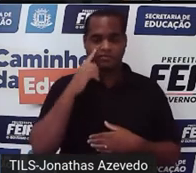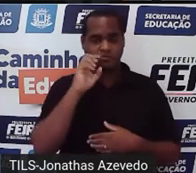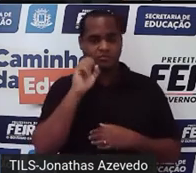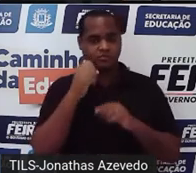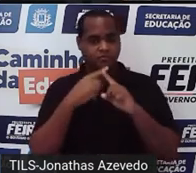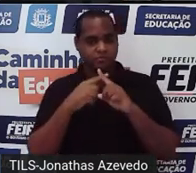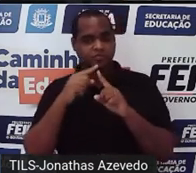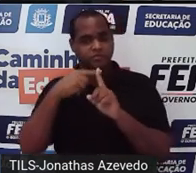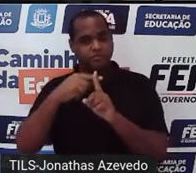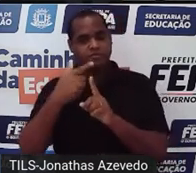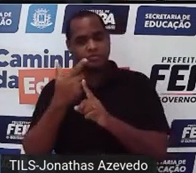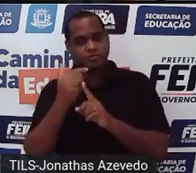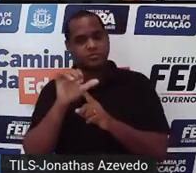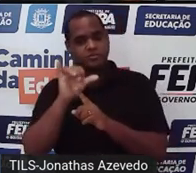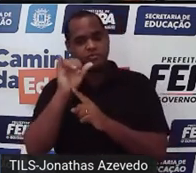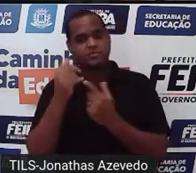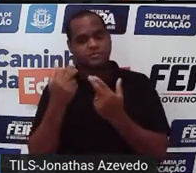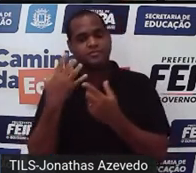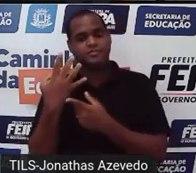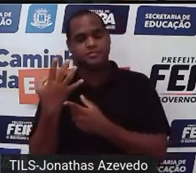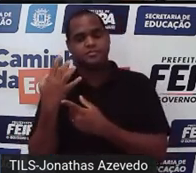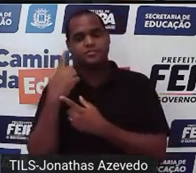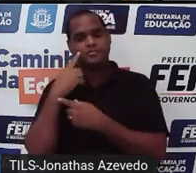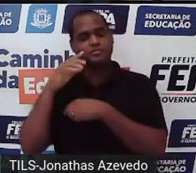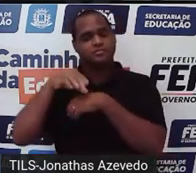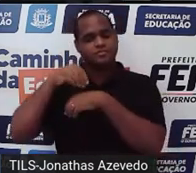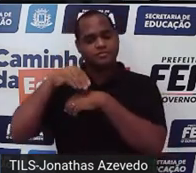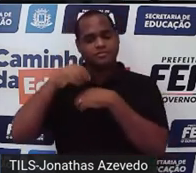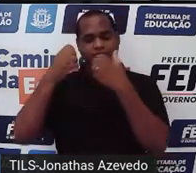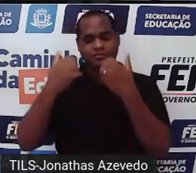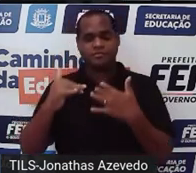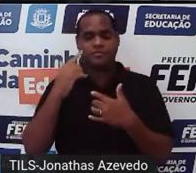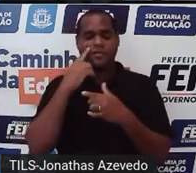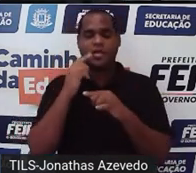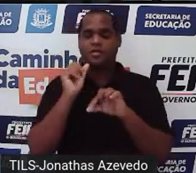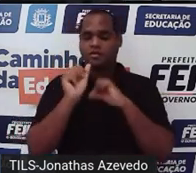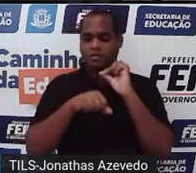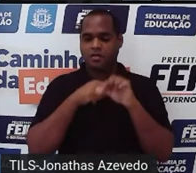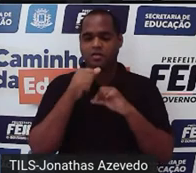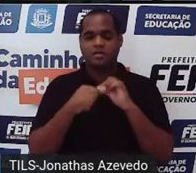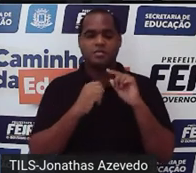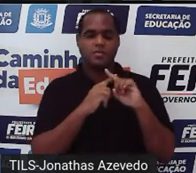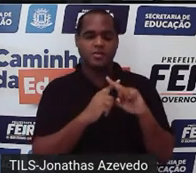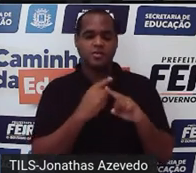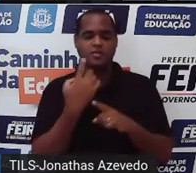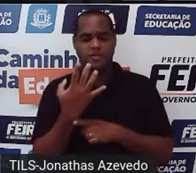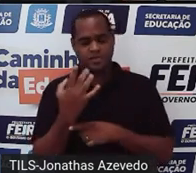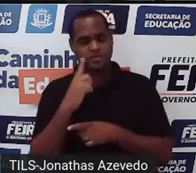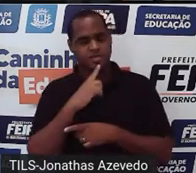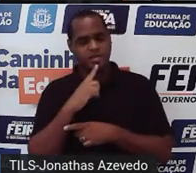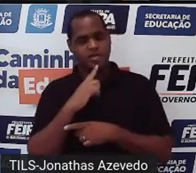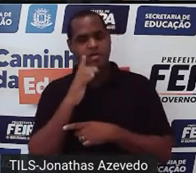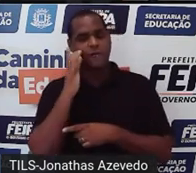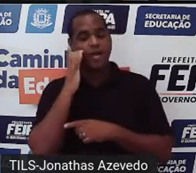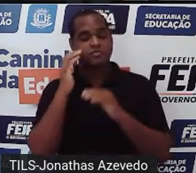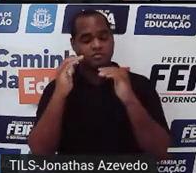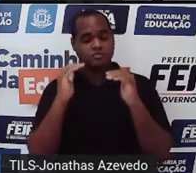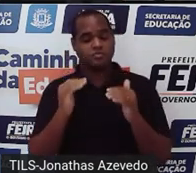percebo o seguinte ó se eu pegar aquela equação de cima e multiplicar por 4 eu acho de baixo